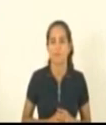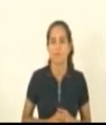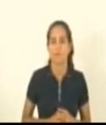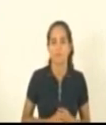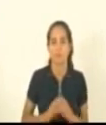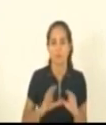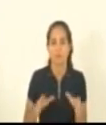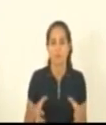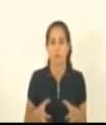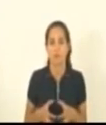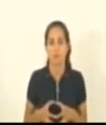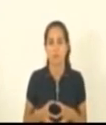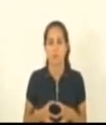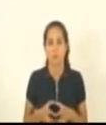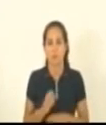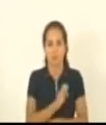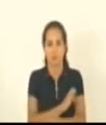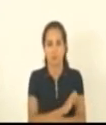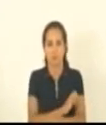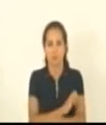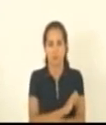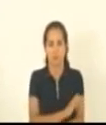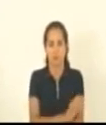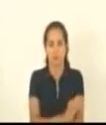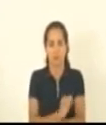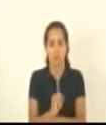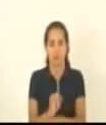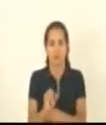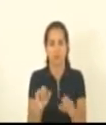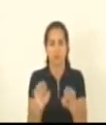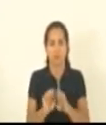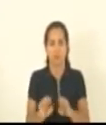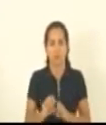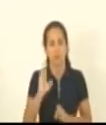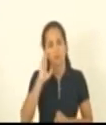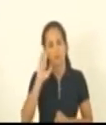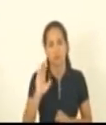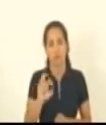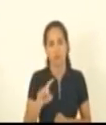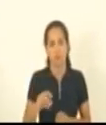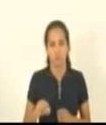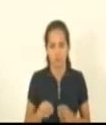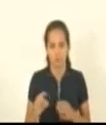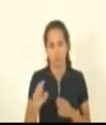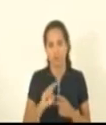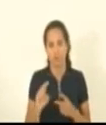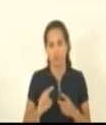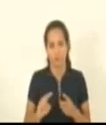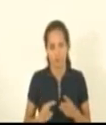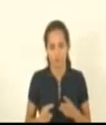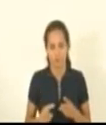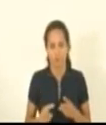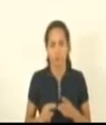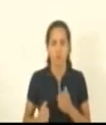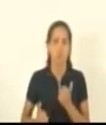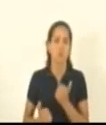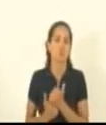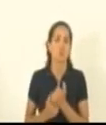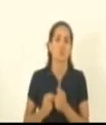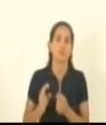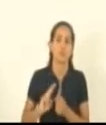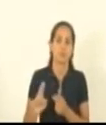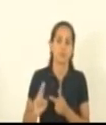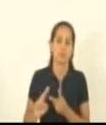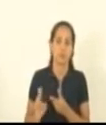Comissão de Infraestrutura Titulares Alexandre Xambinho João Cosa E Hudson Leal Suplentes Tiago